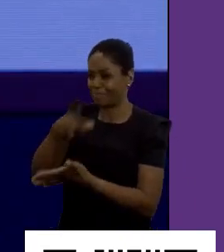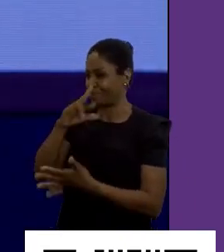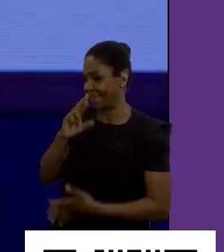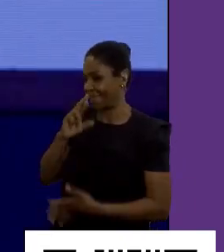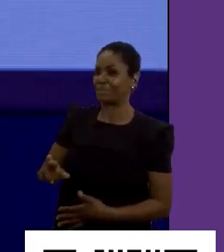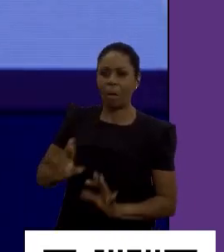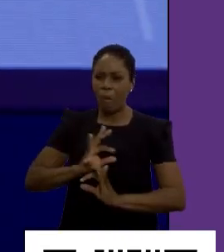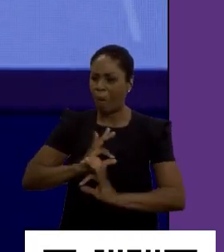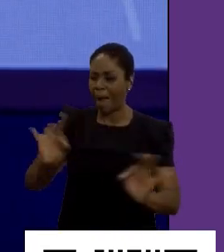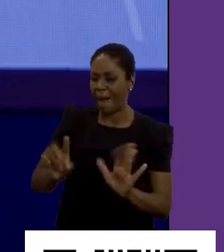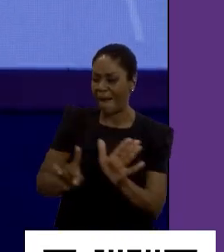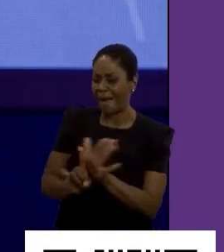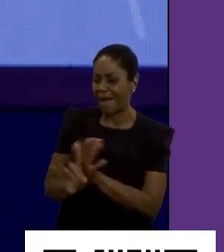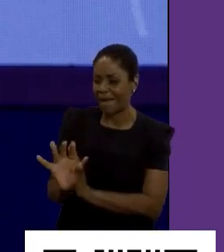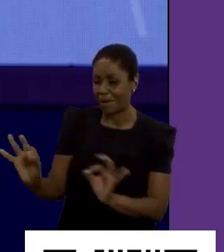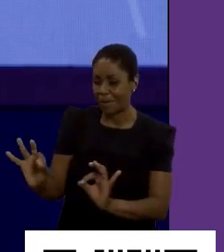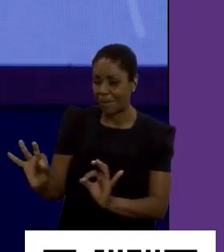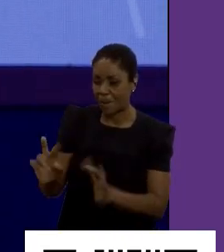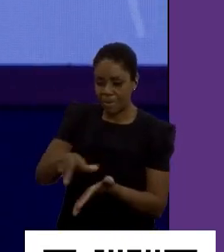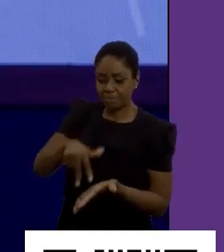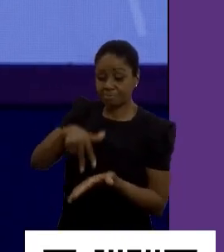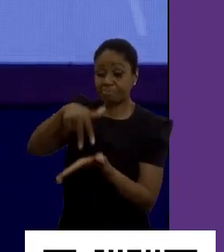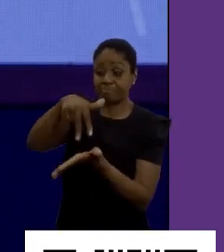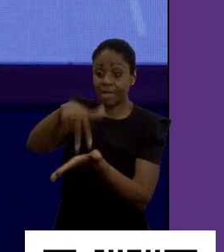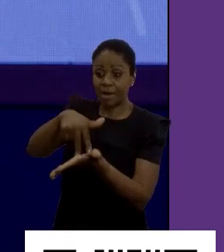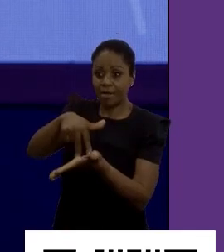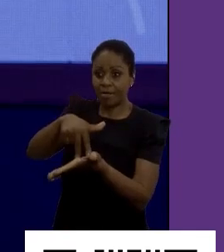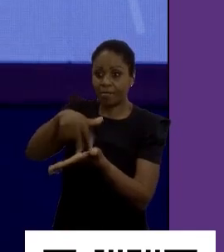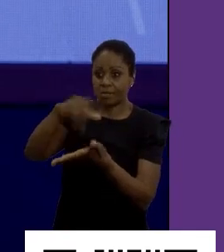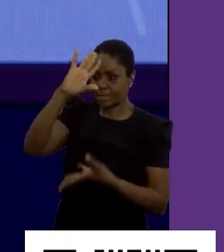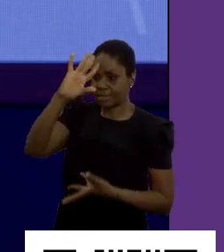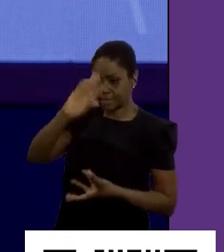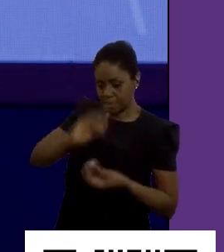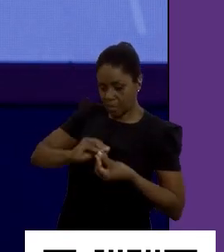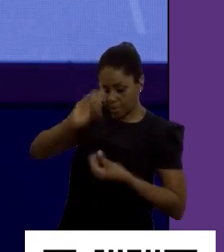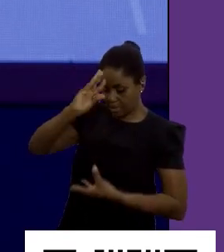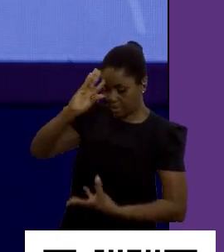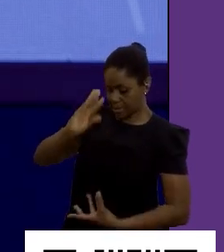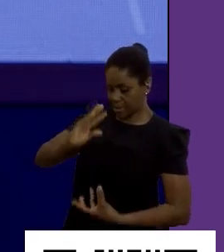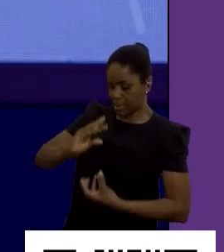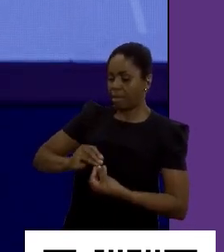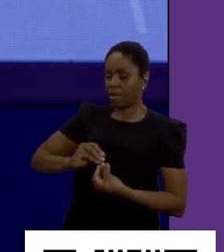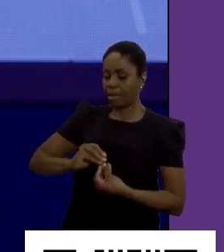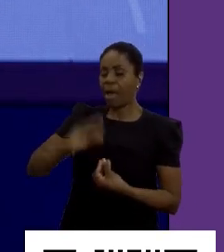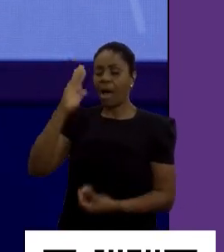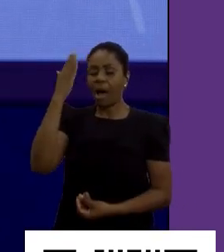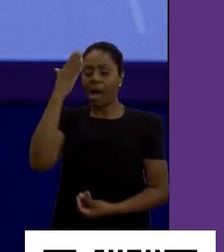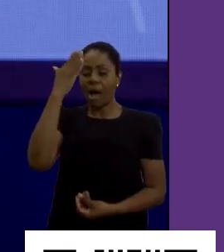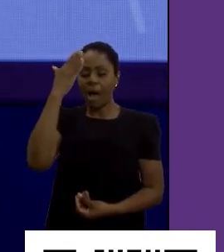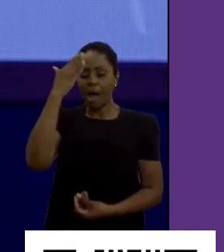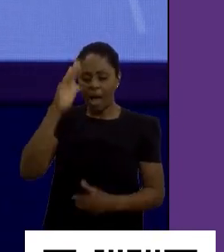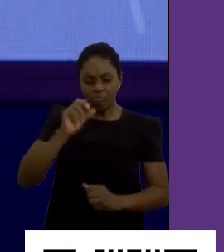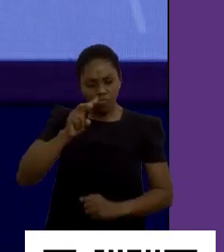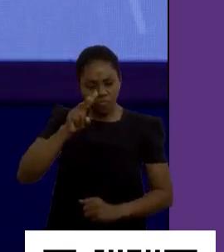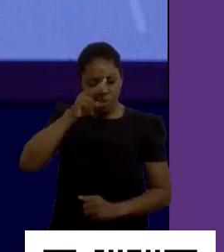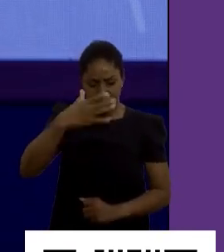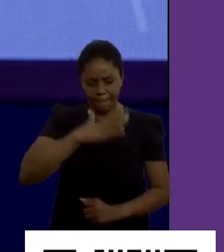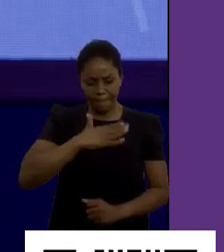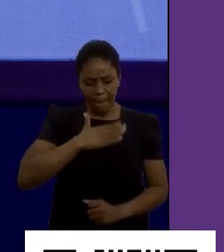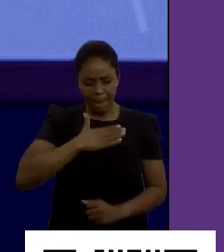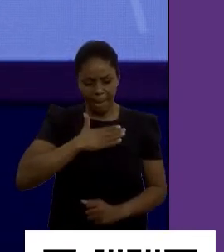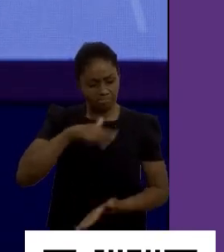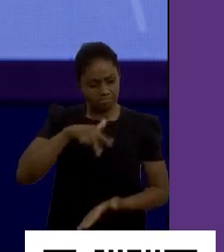Excelente pergunta. O destaque está em você se entender, se conhecer, tentar entender realmente quais são as suas forças, o que está mais